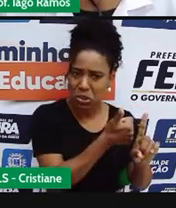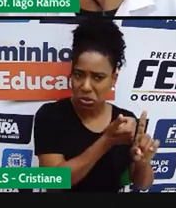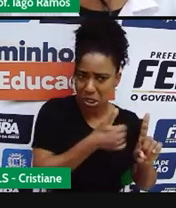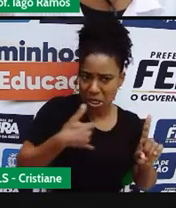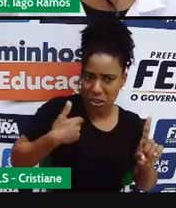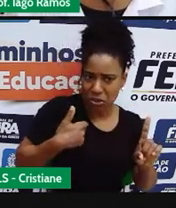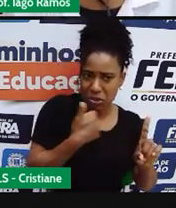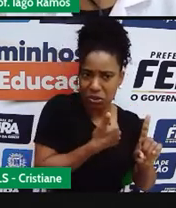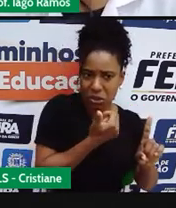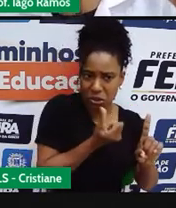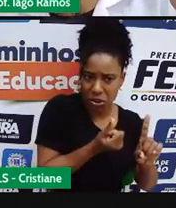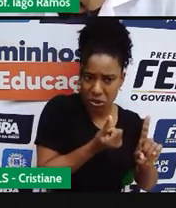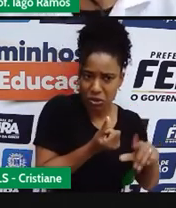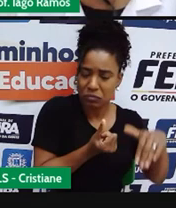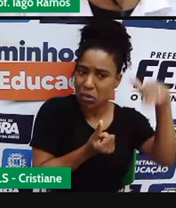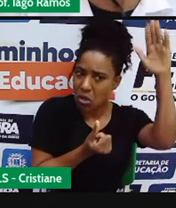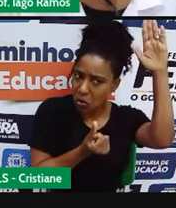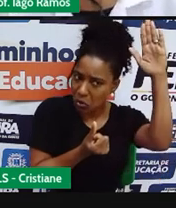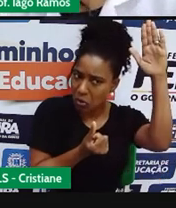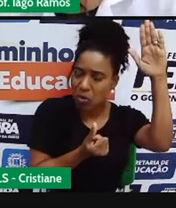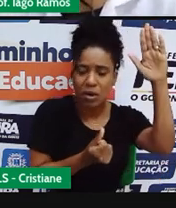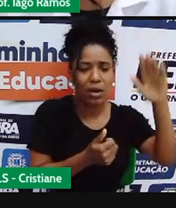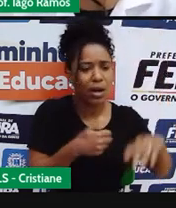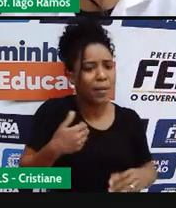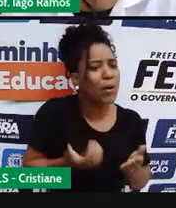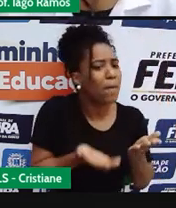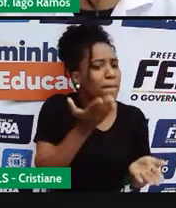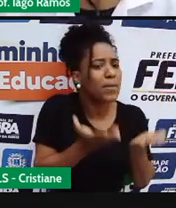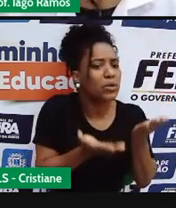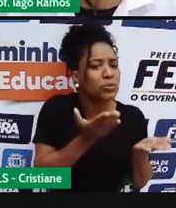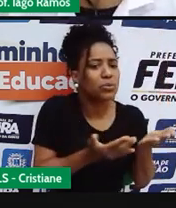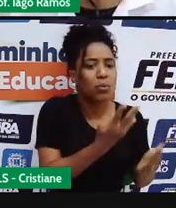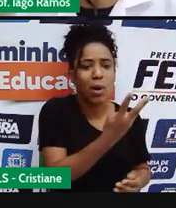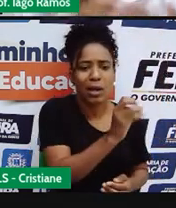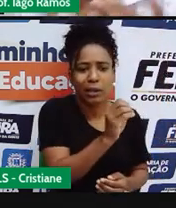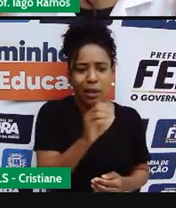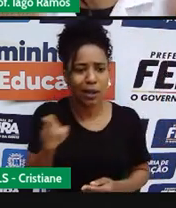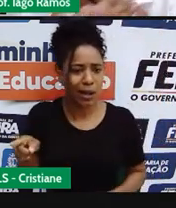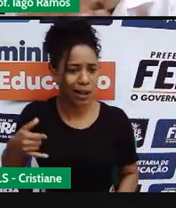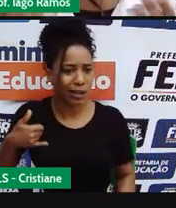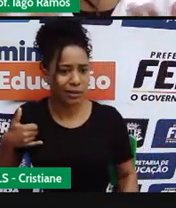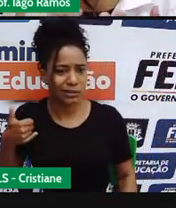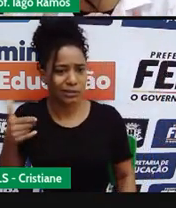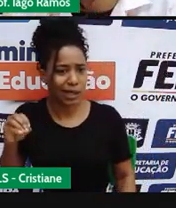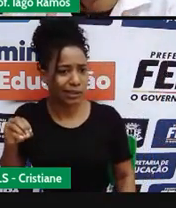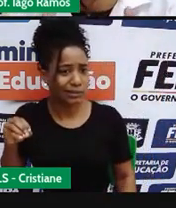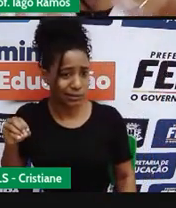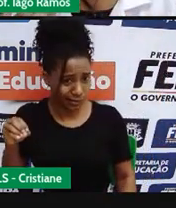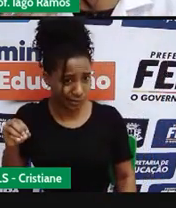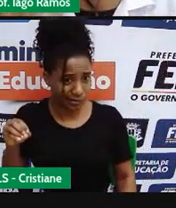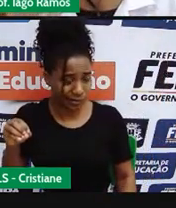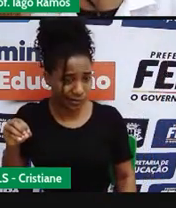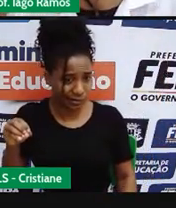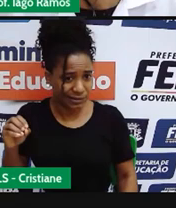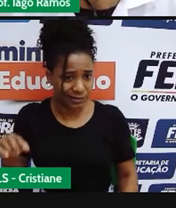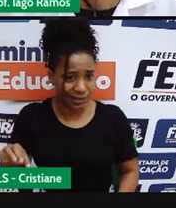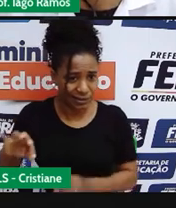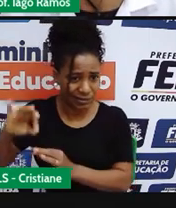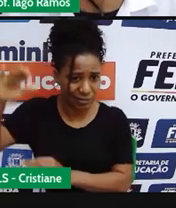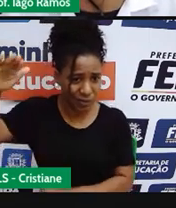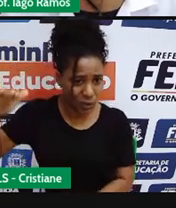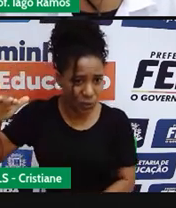significa que aumenta a altura essa massa vai aumentar aí direitinho. Então, não são proporcionais a altura